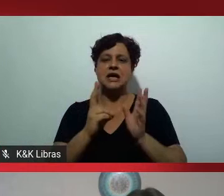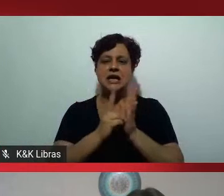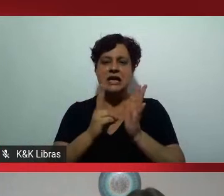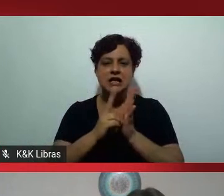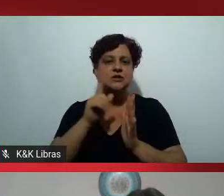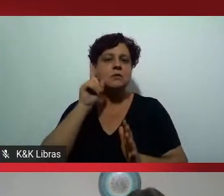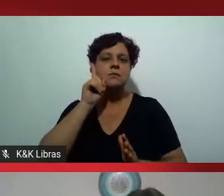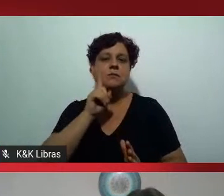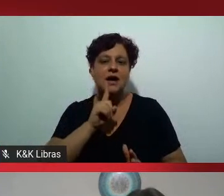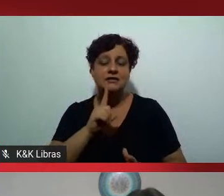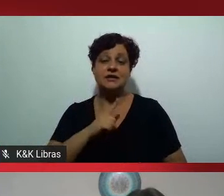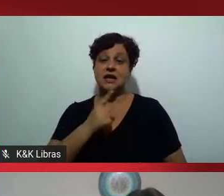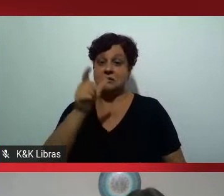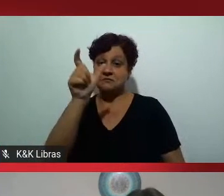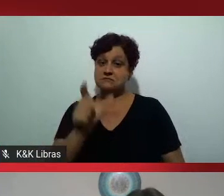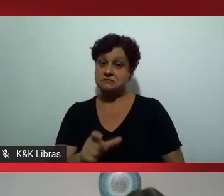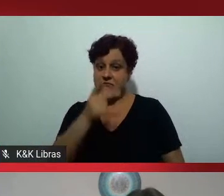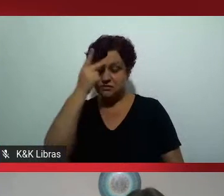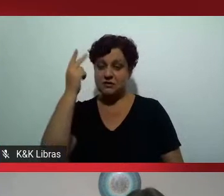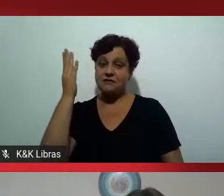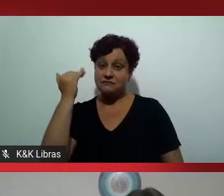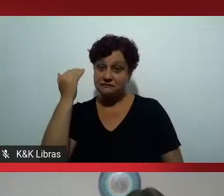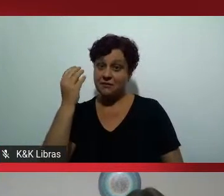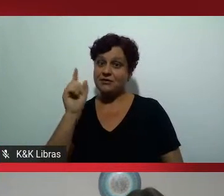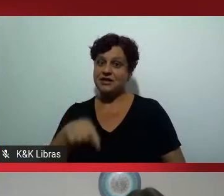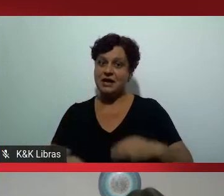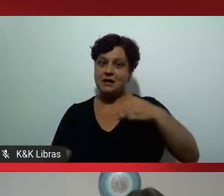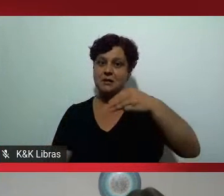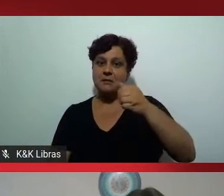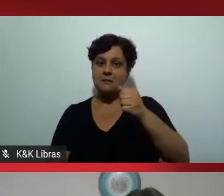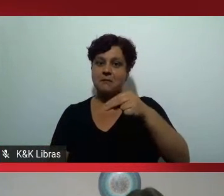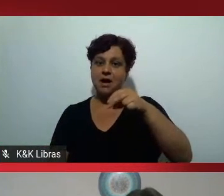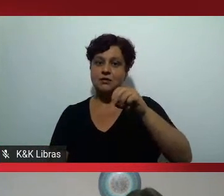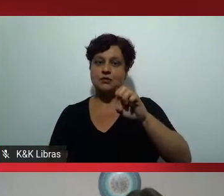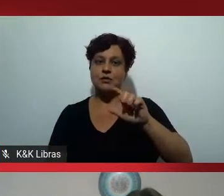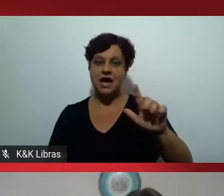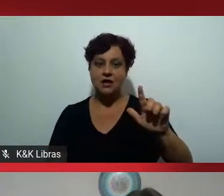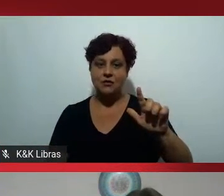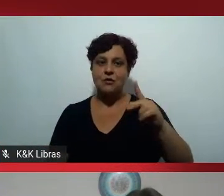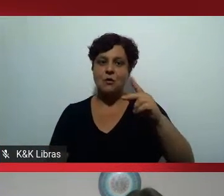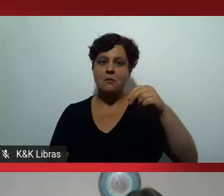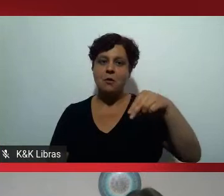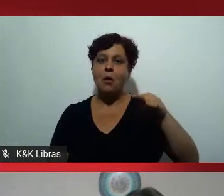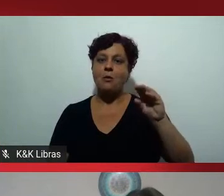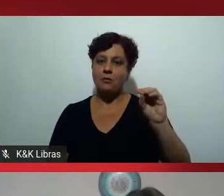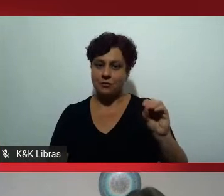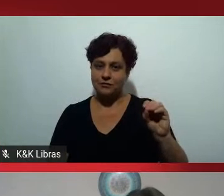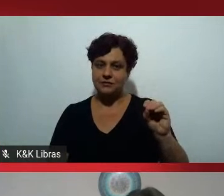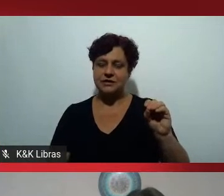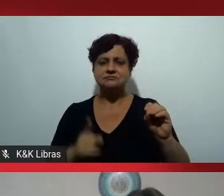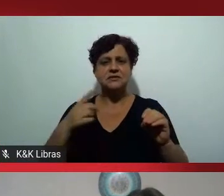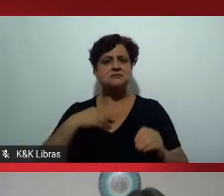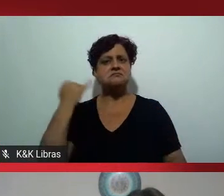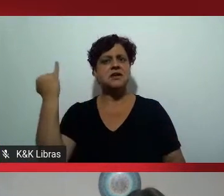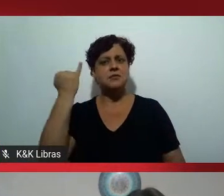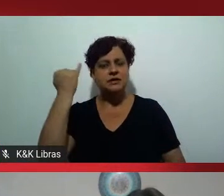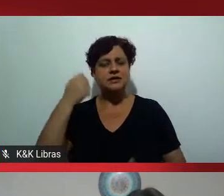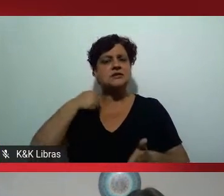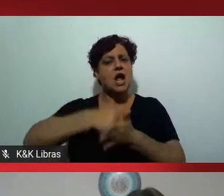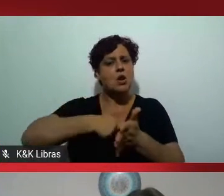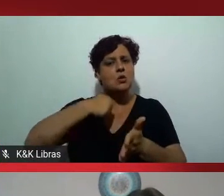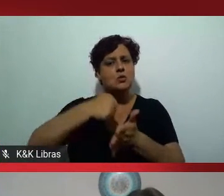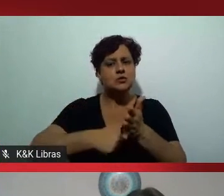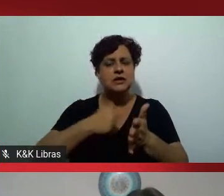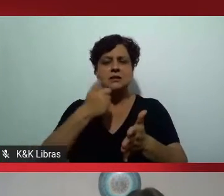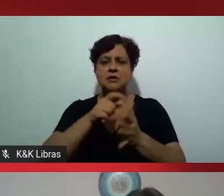há uma personagem local que é o Manoel Congo que foi uma personagem importantíssima na luta pela causa dos